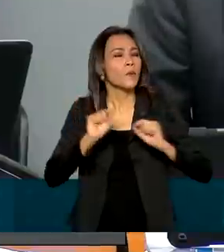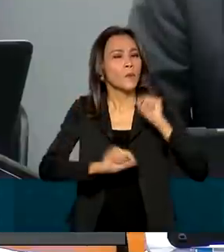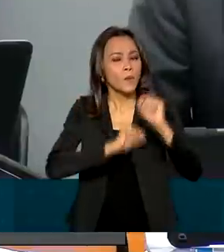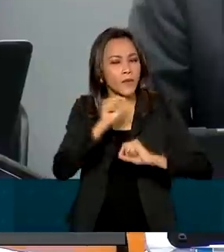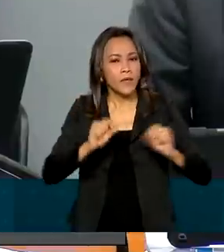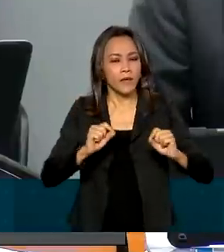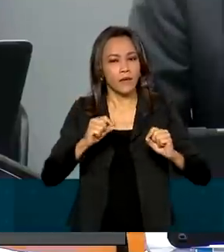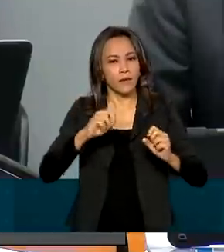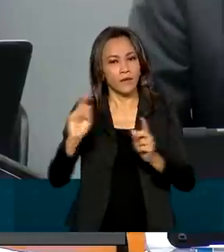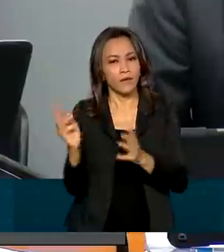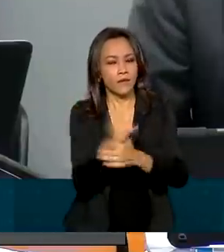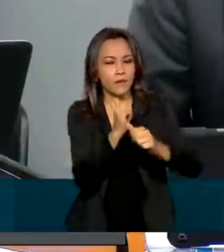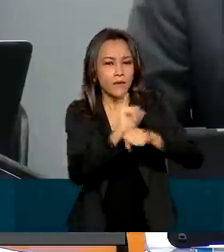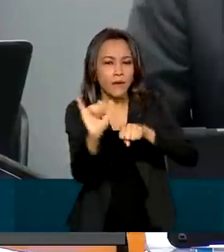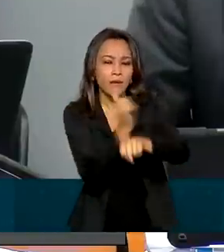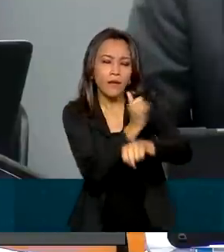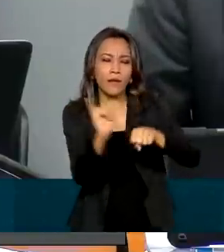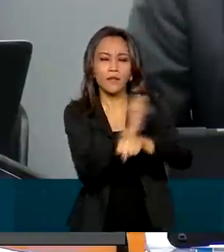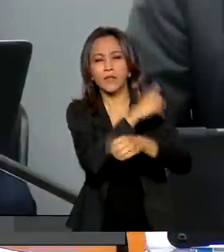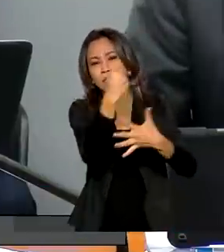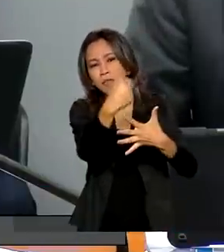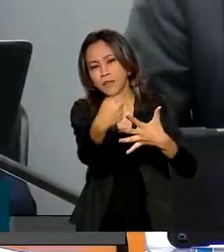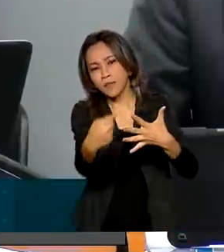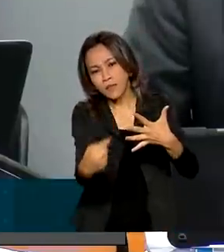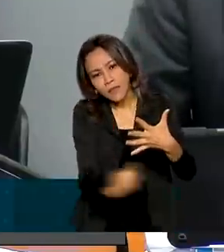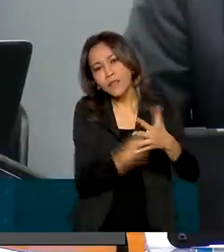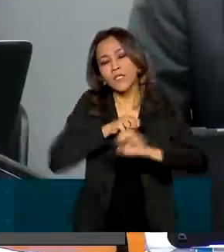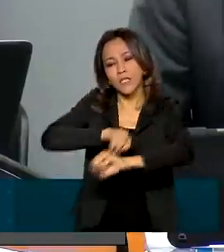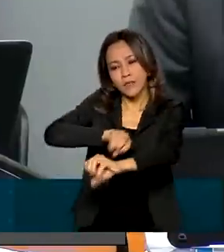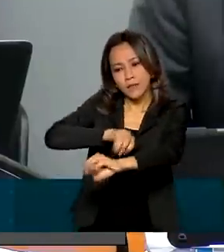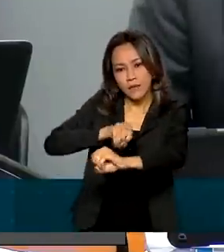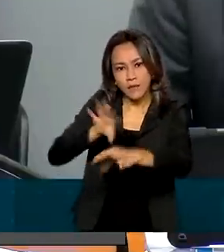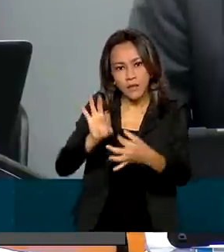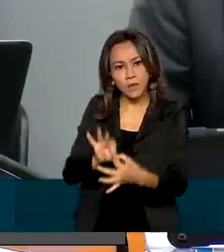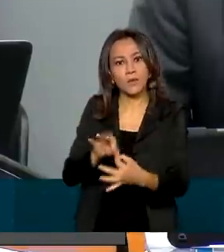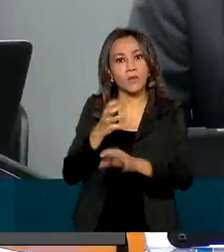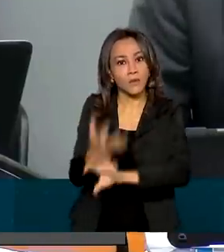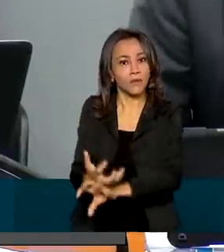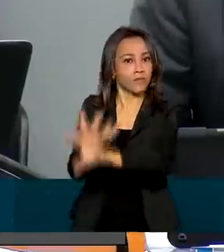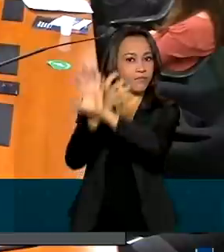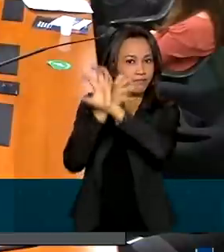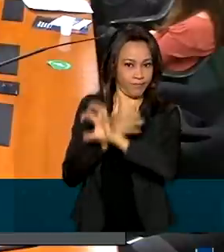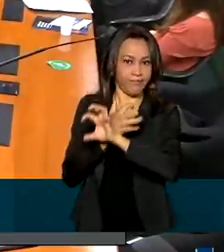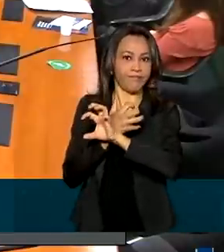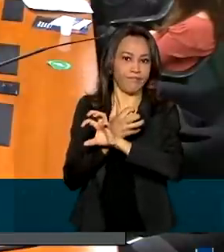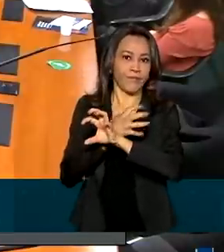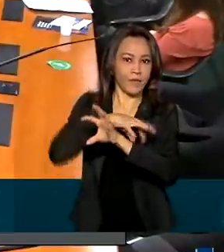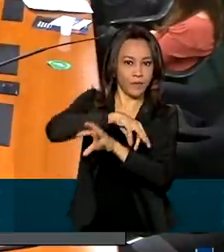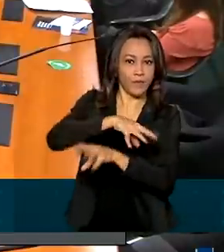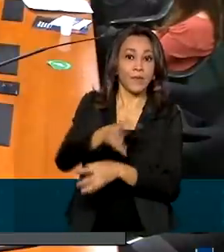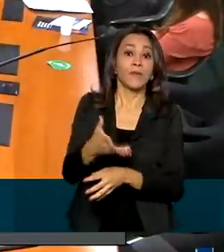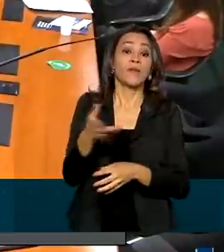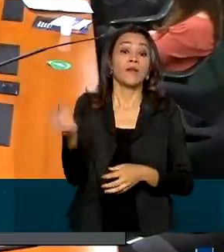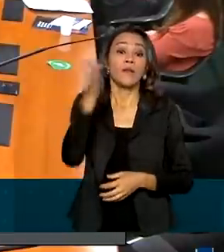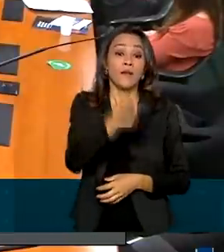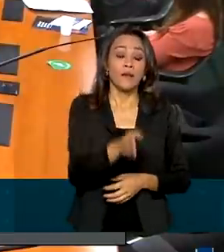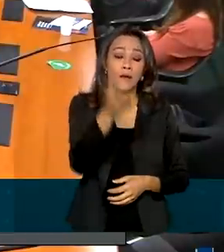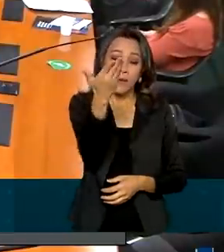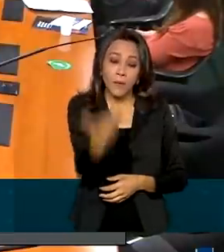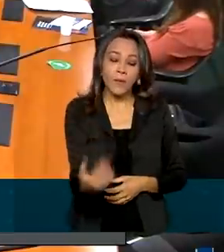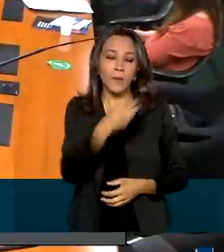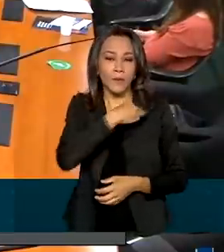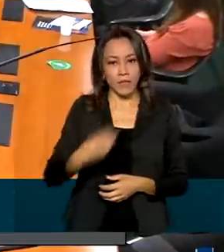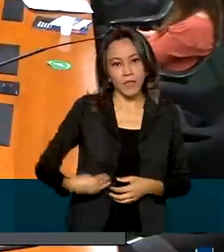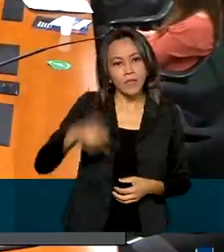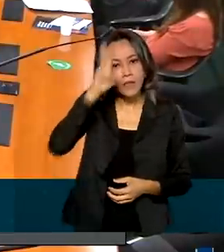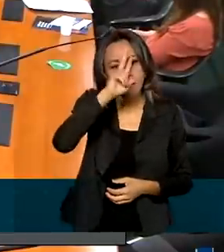de aulas presenciais remotas, conhecido ensino híbrido. O ministro lembrou que o Ministério da